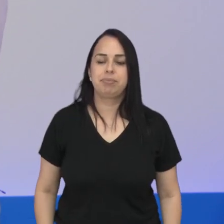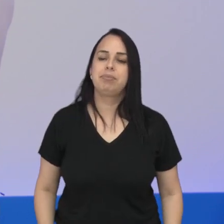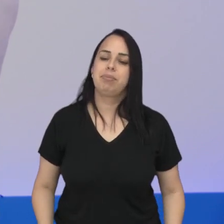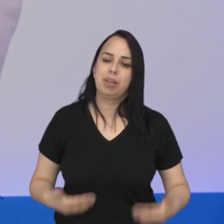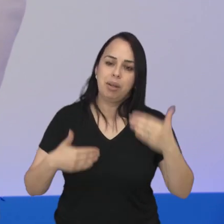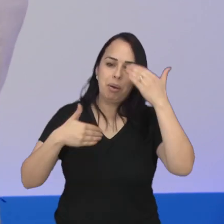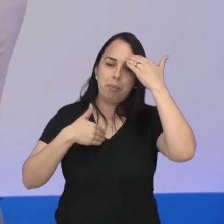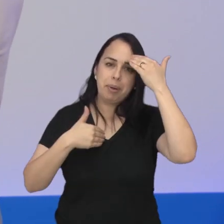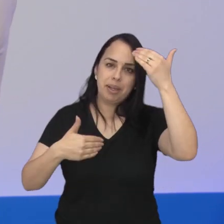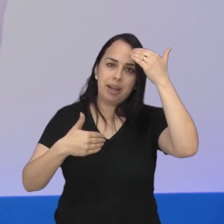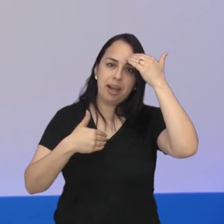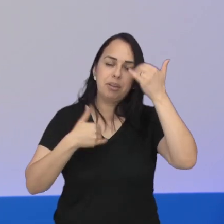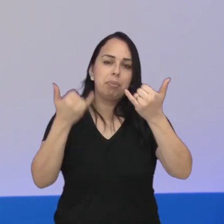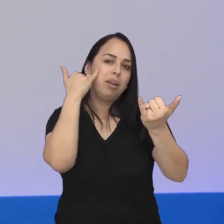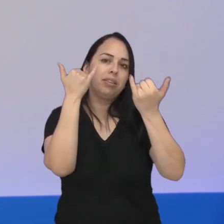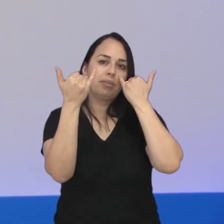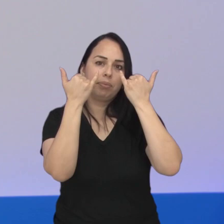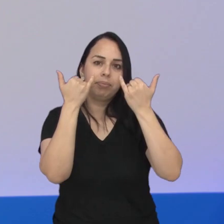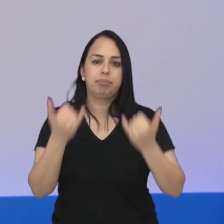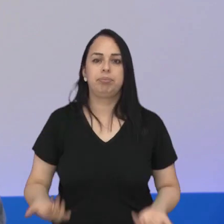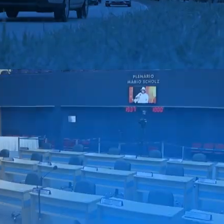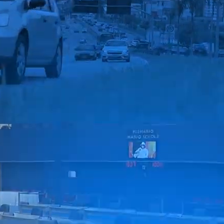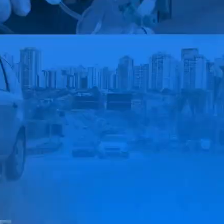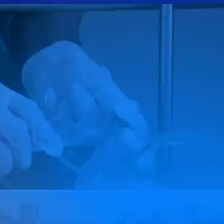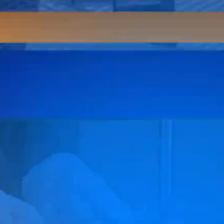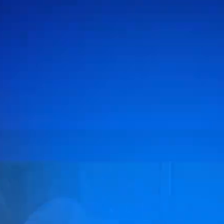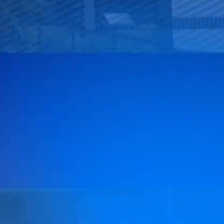Muito obrigado, Paulo, pelas informações.